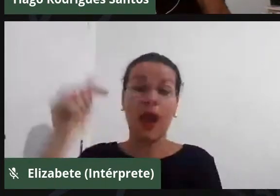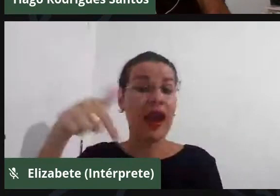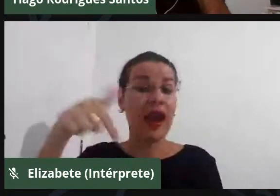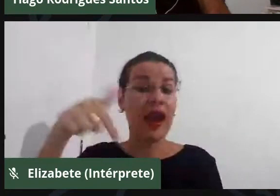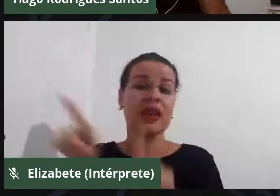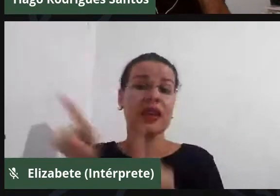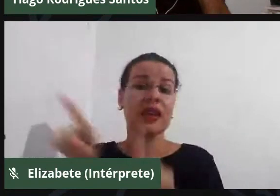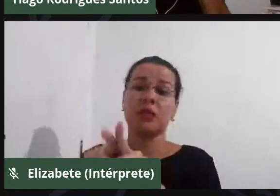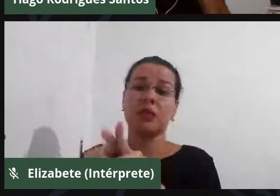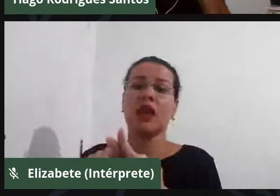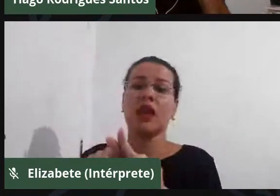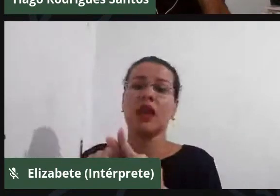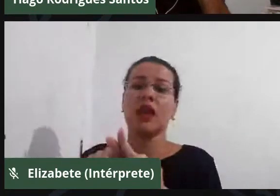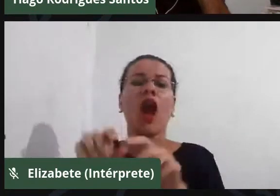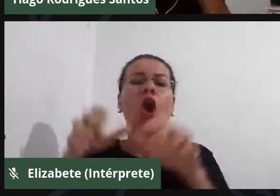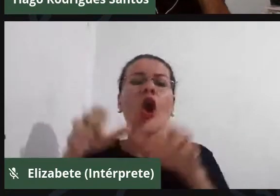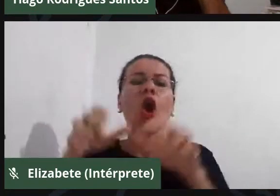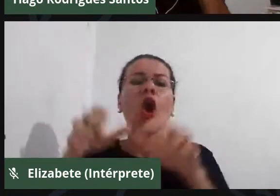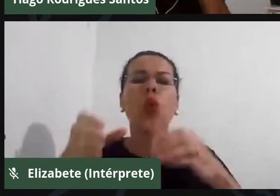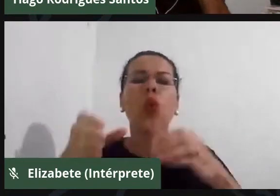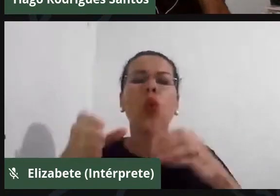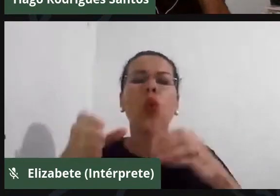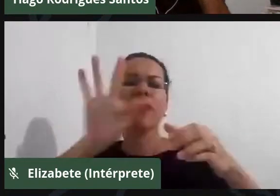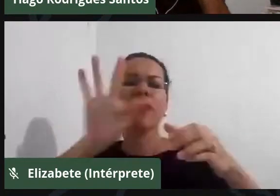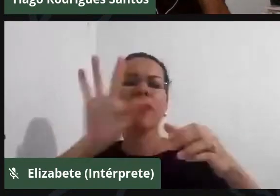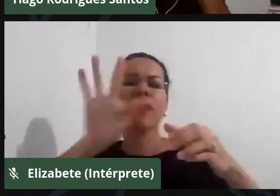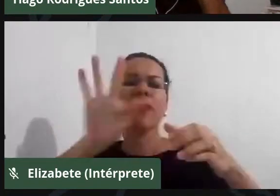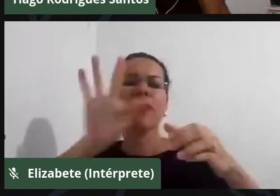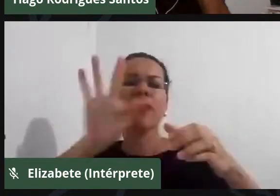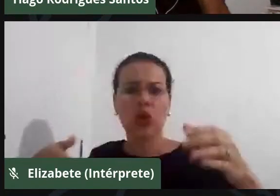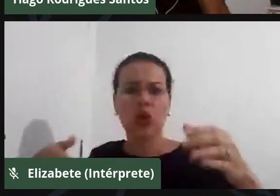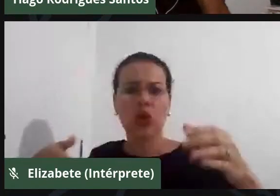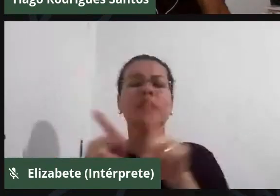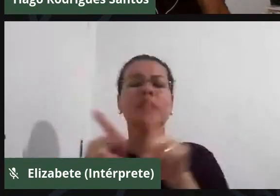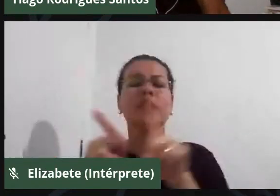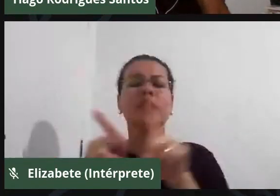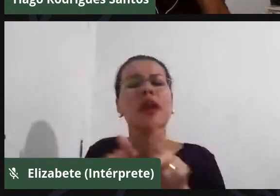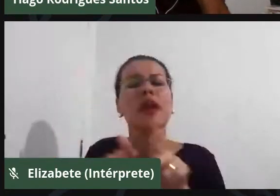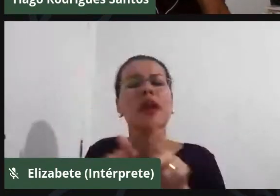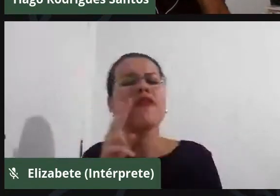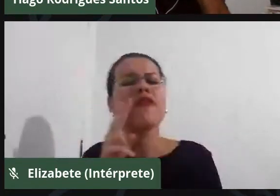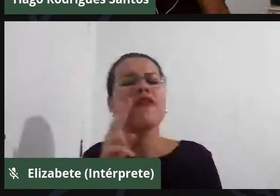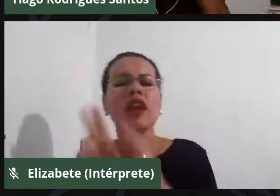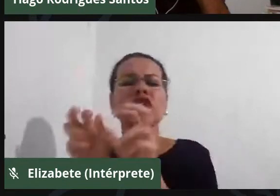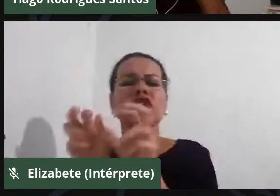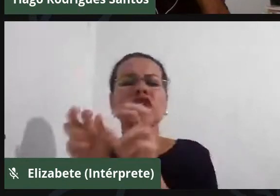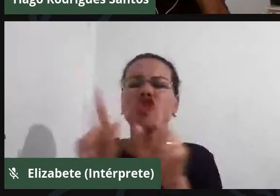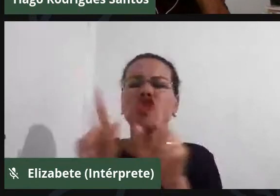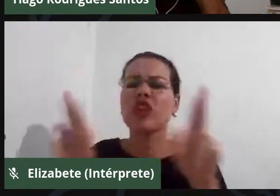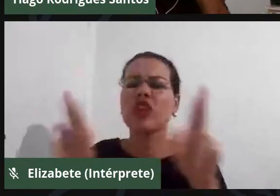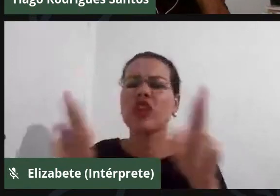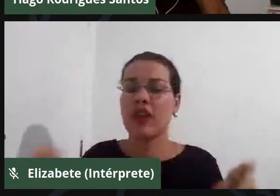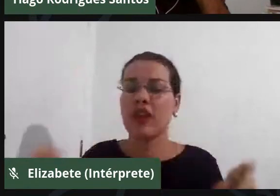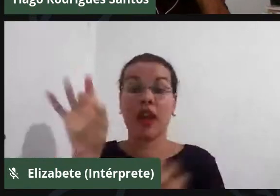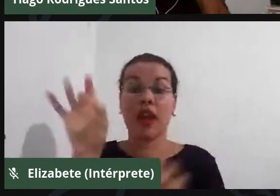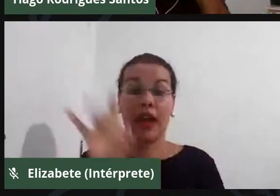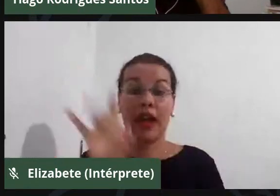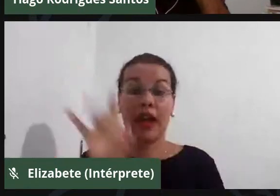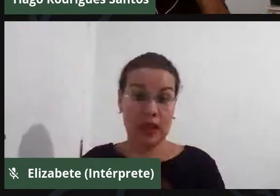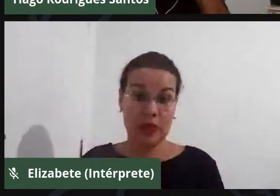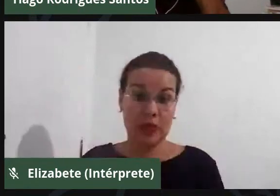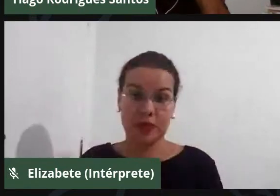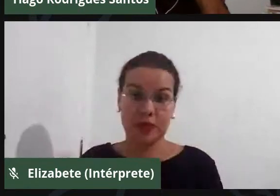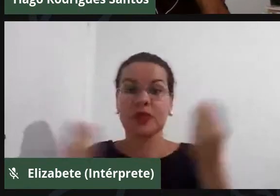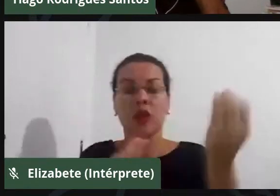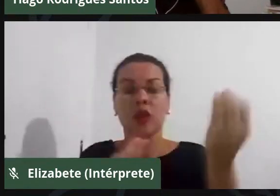São Francisco, a gente percebe as diferenças de um território, até mesmo no município, a forma, como que um quilombo ele